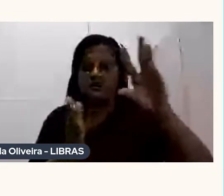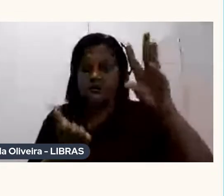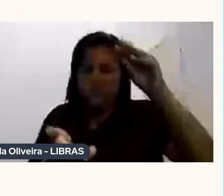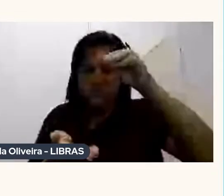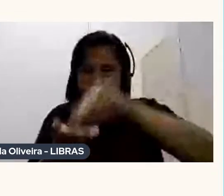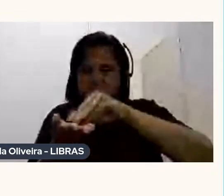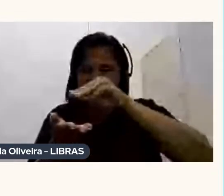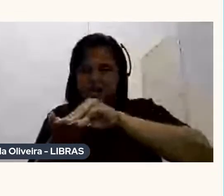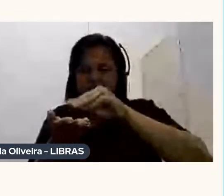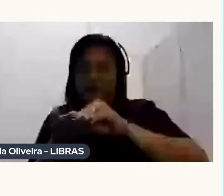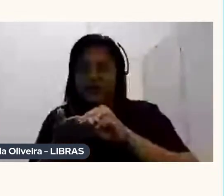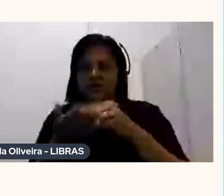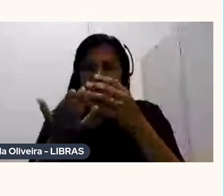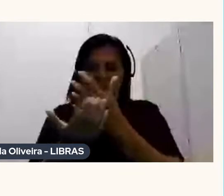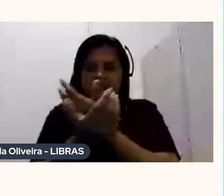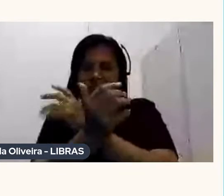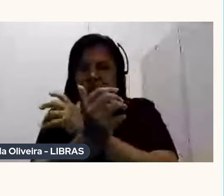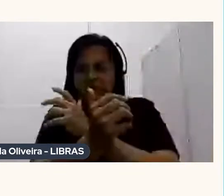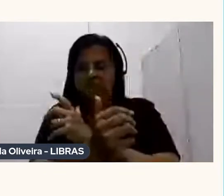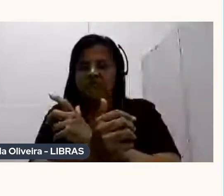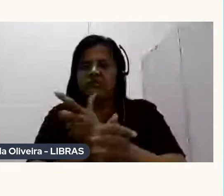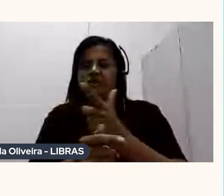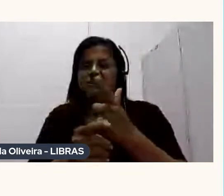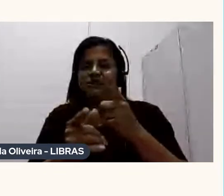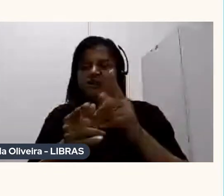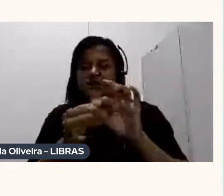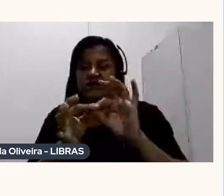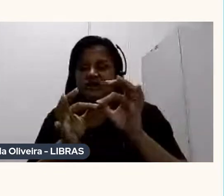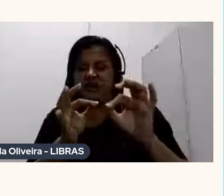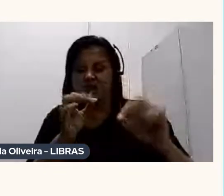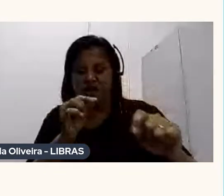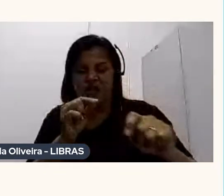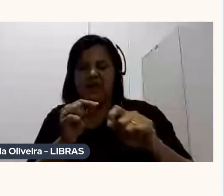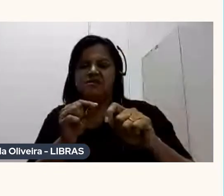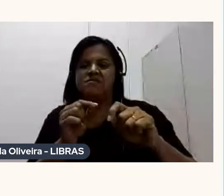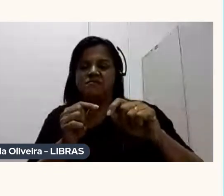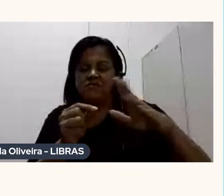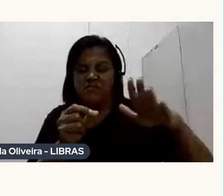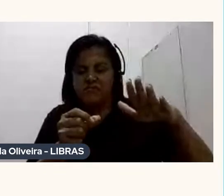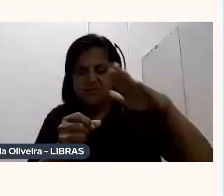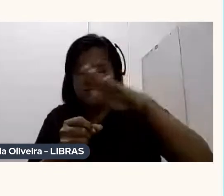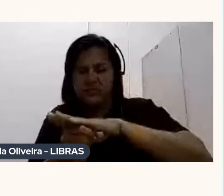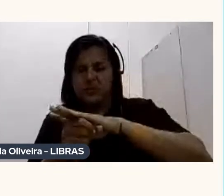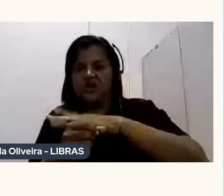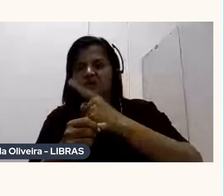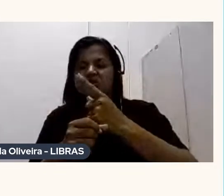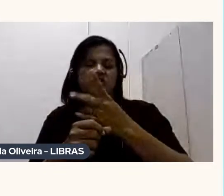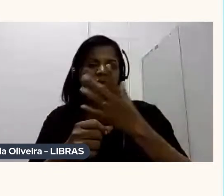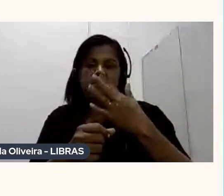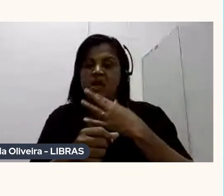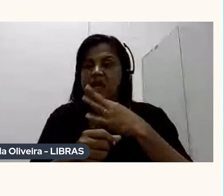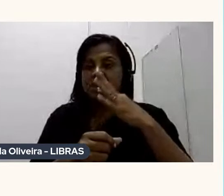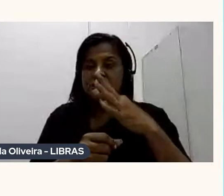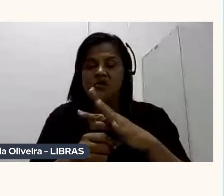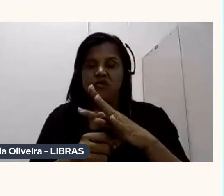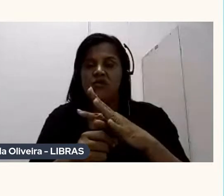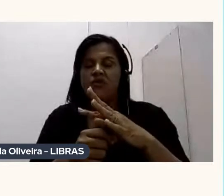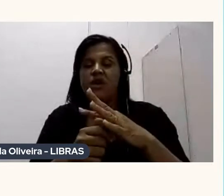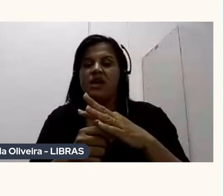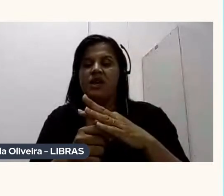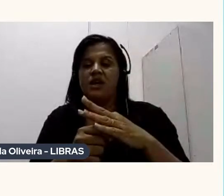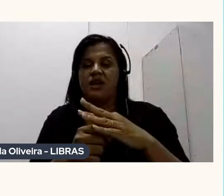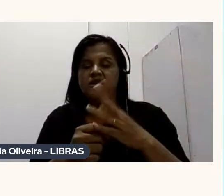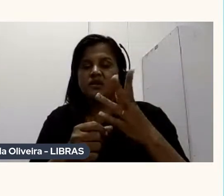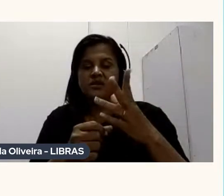estrutura De arame Preenche De látex Que Para quem não conhece Látex A borracha Látex É um líquido A